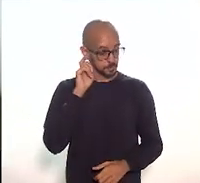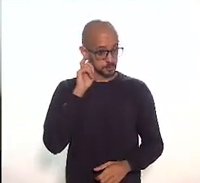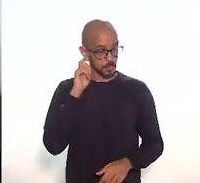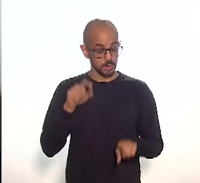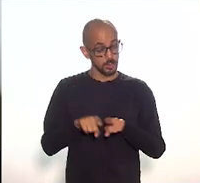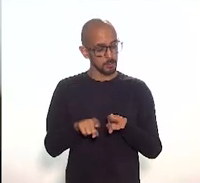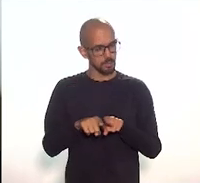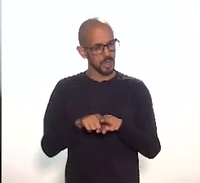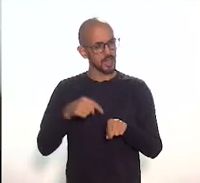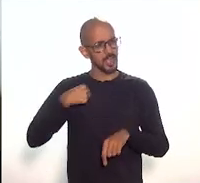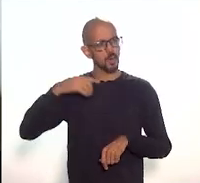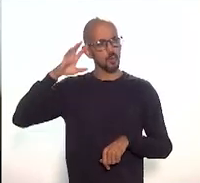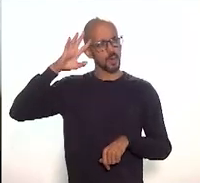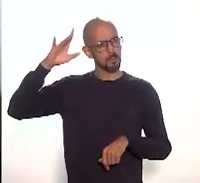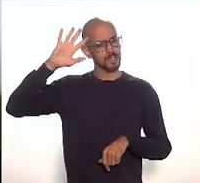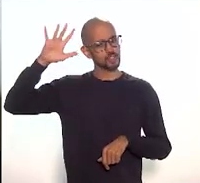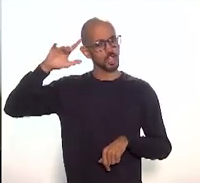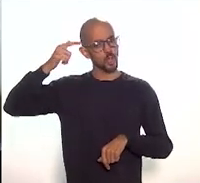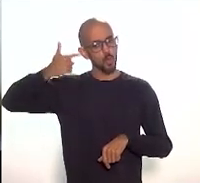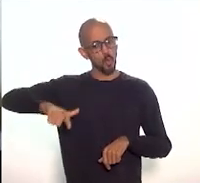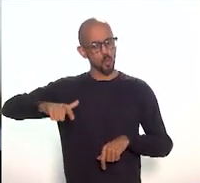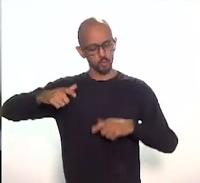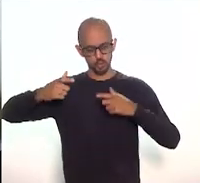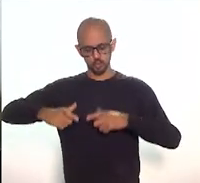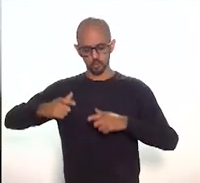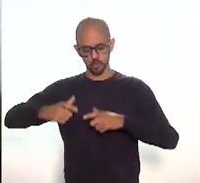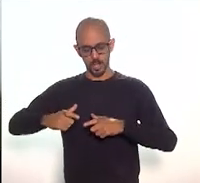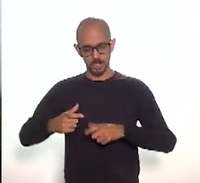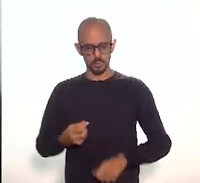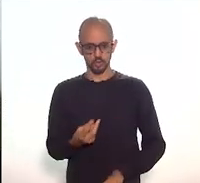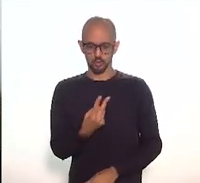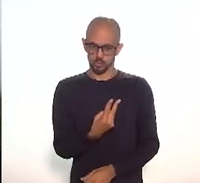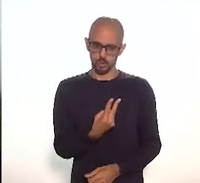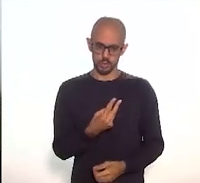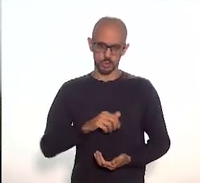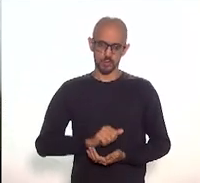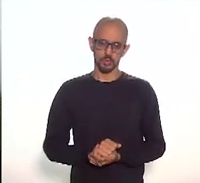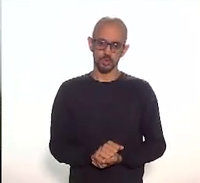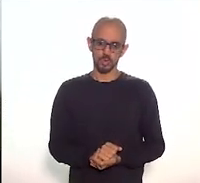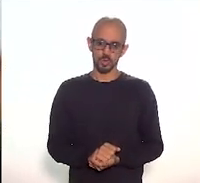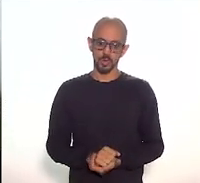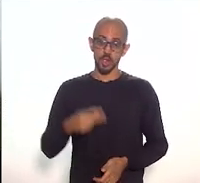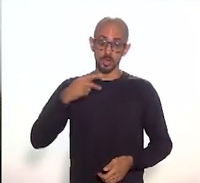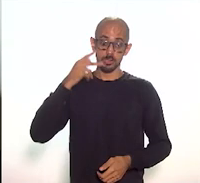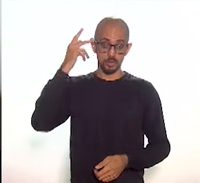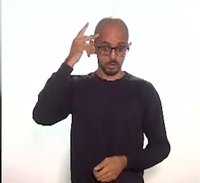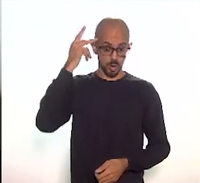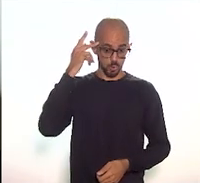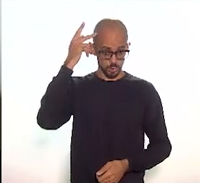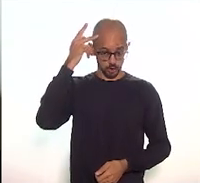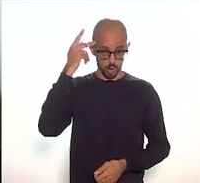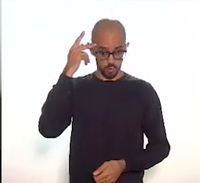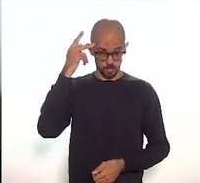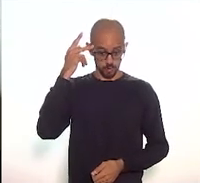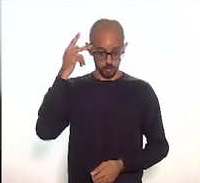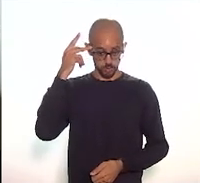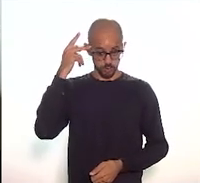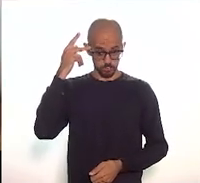duas outras regiões, eu dou a vez. E foi São Cristóvão, pela sua